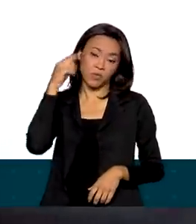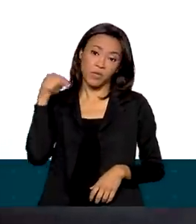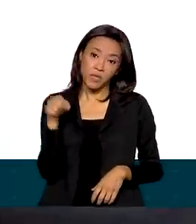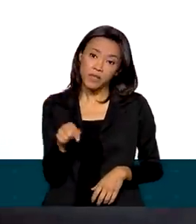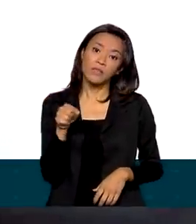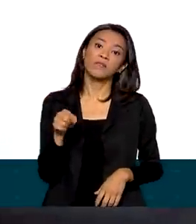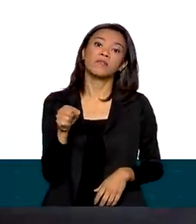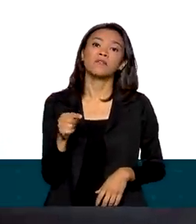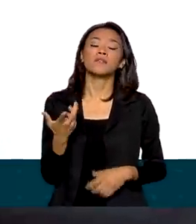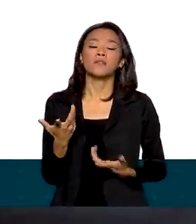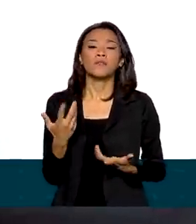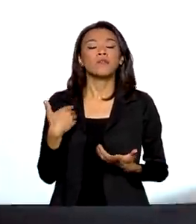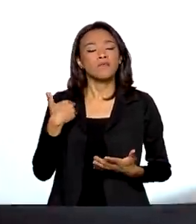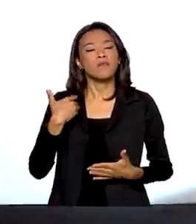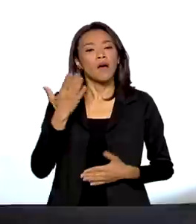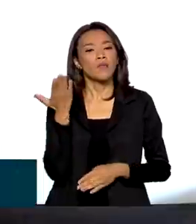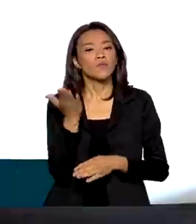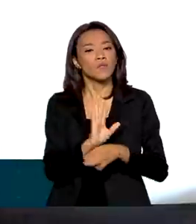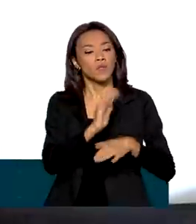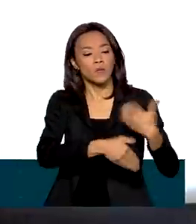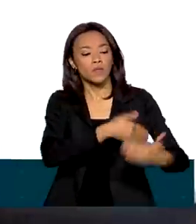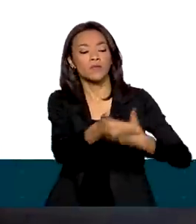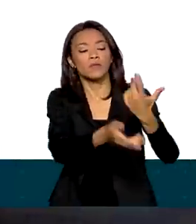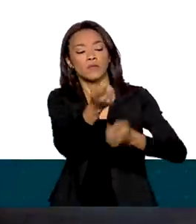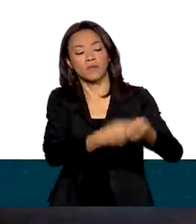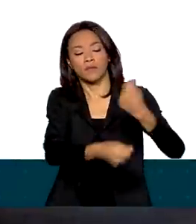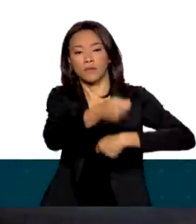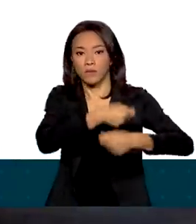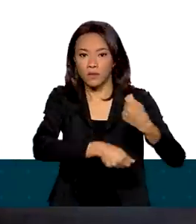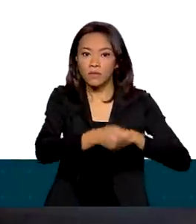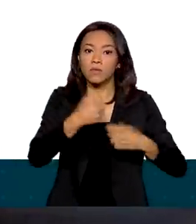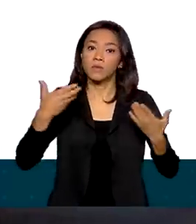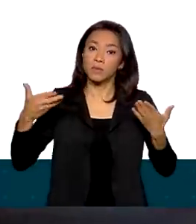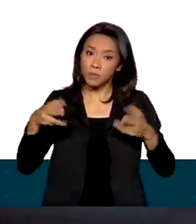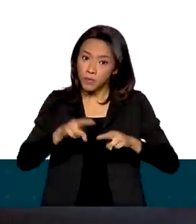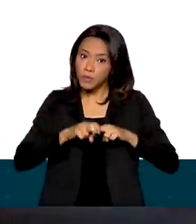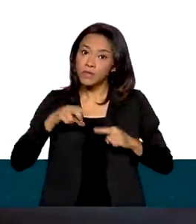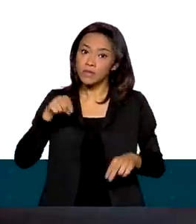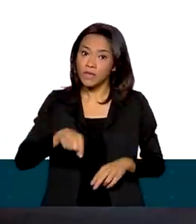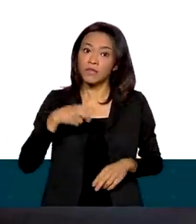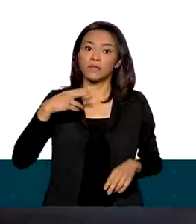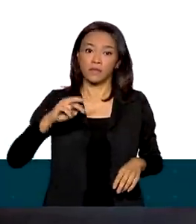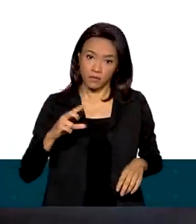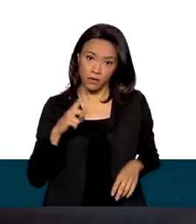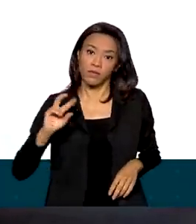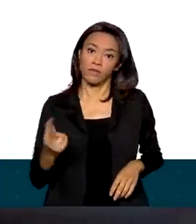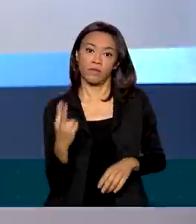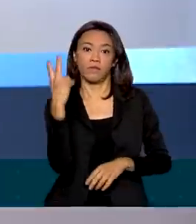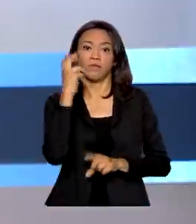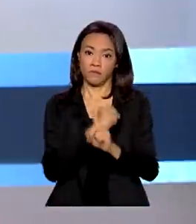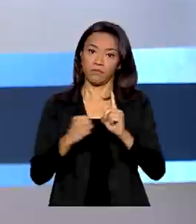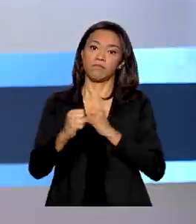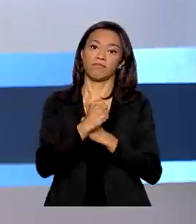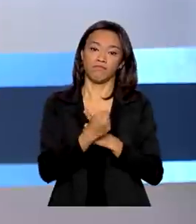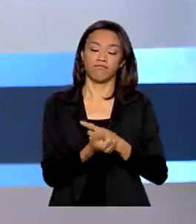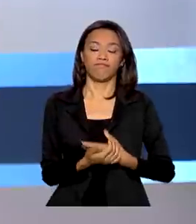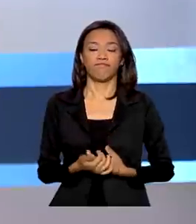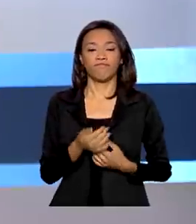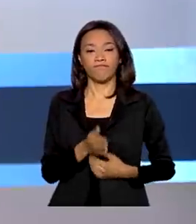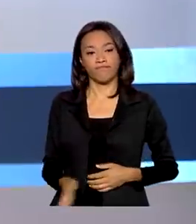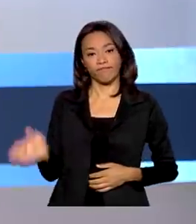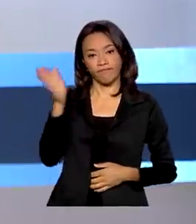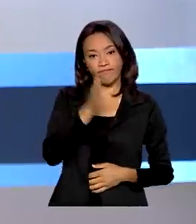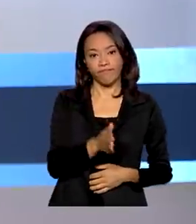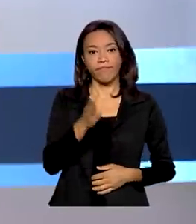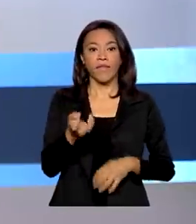empresas e no desenvolvimento das economias e, portanto, é algo de ganho inestimável para a sociedade. Além dos